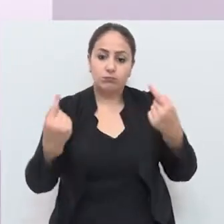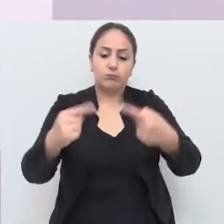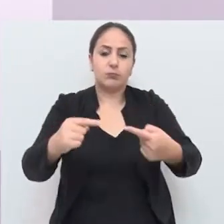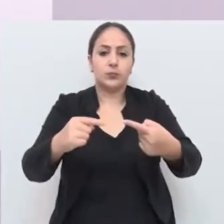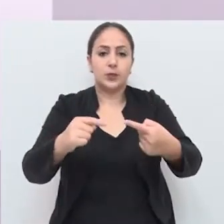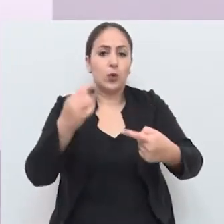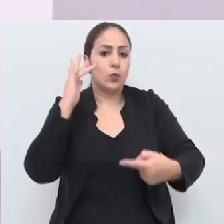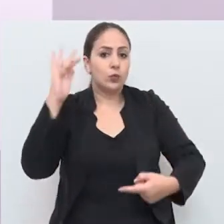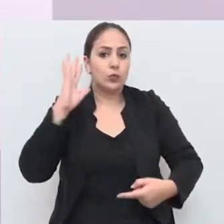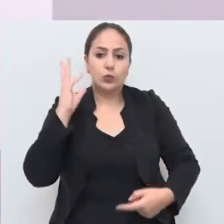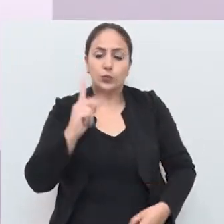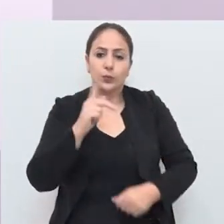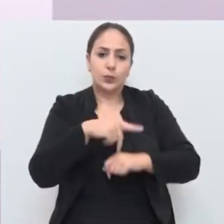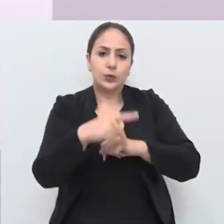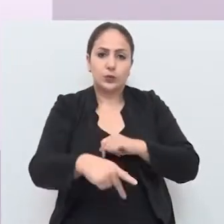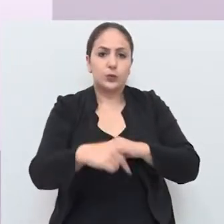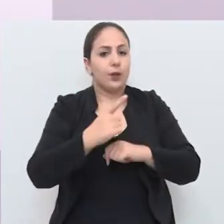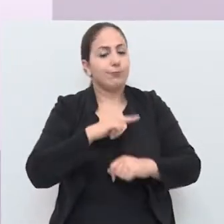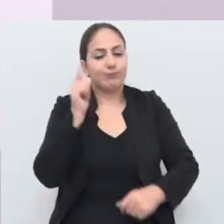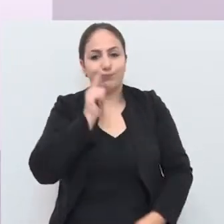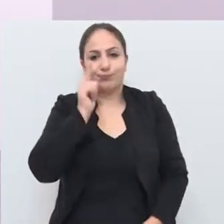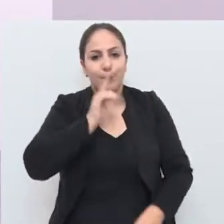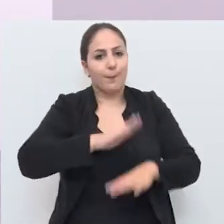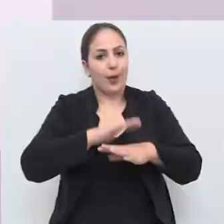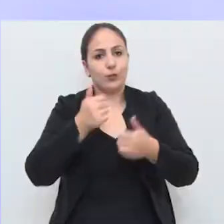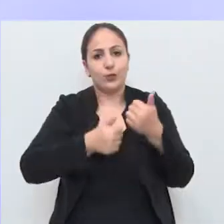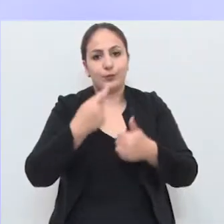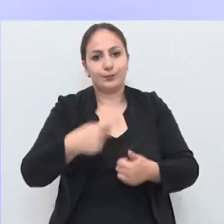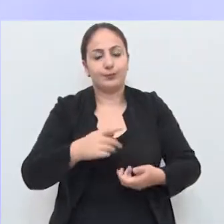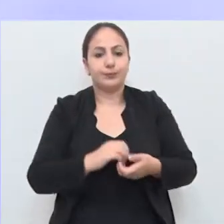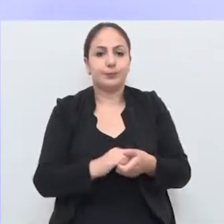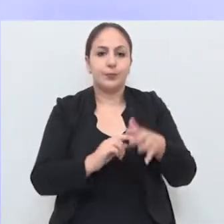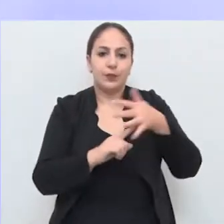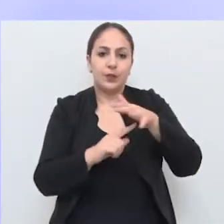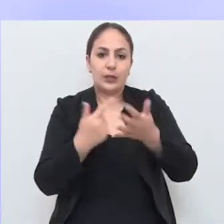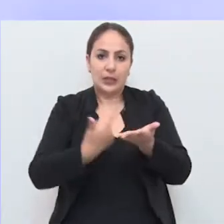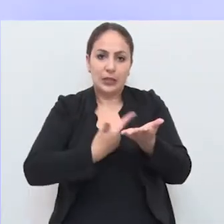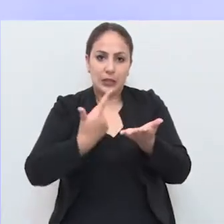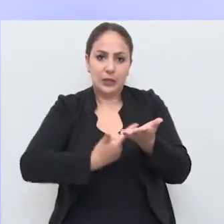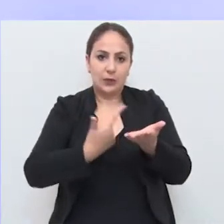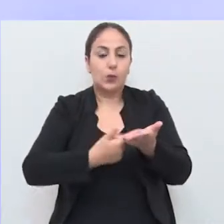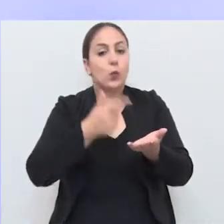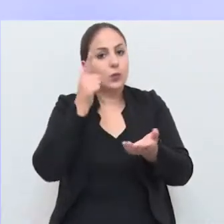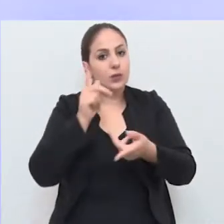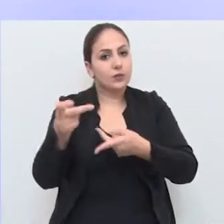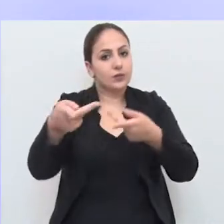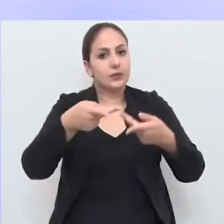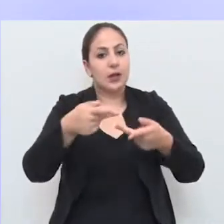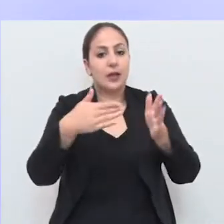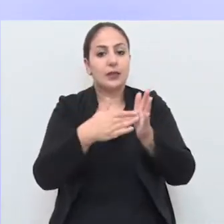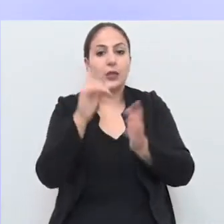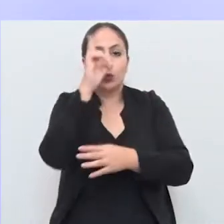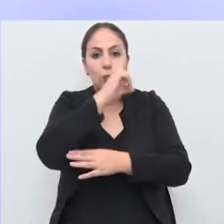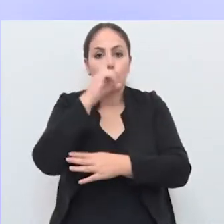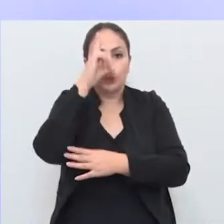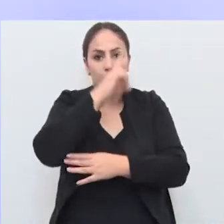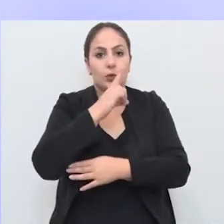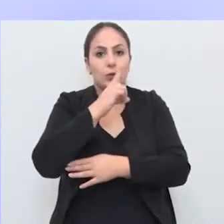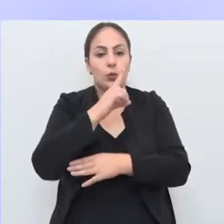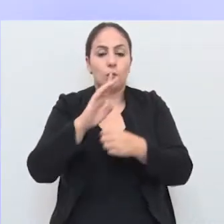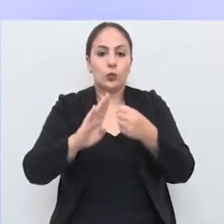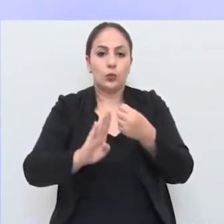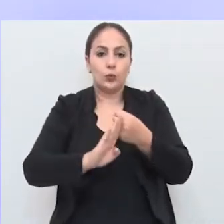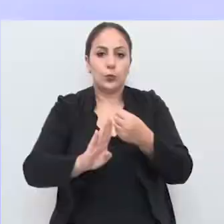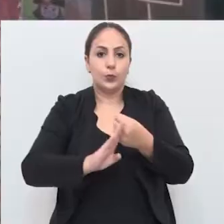sonho de todos os passofundenses, já não dá mais para jogar ali. Feira do Livro pode ser visitada até o próximo domingo no